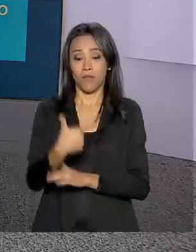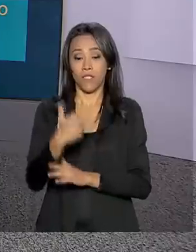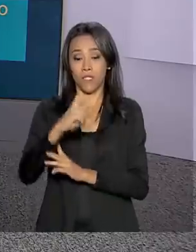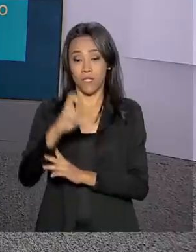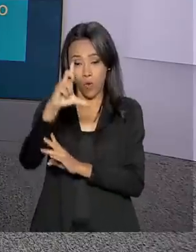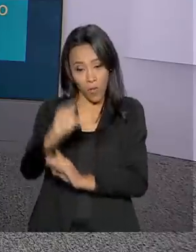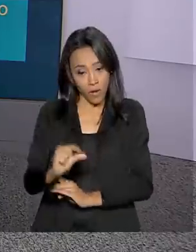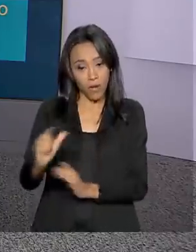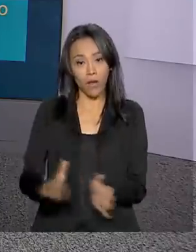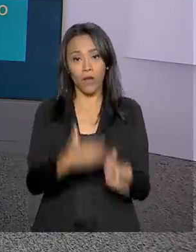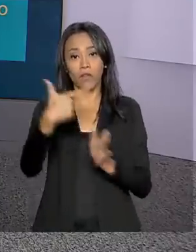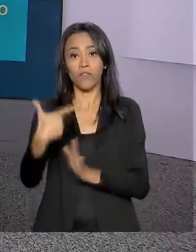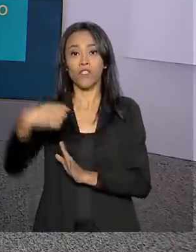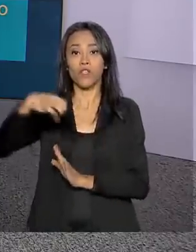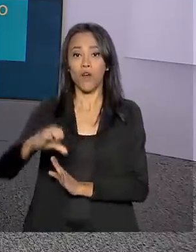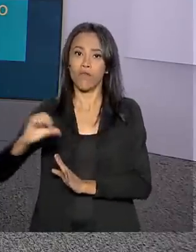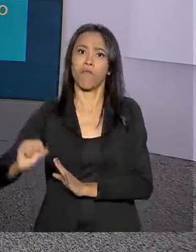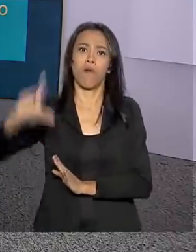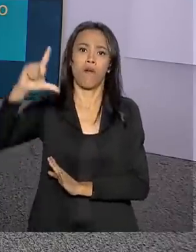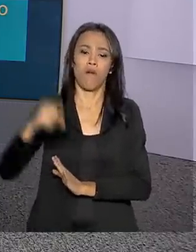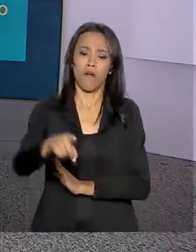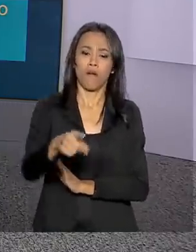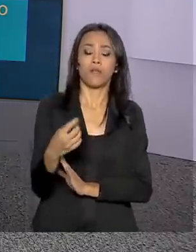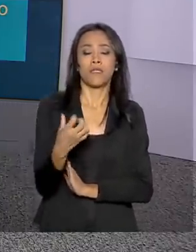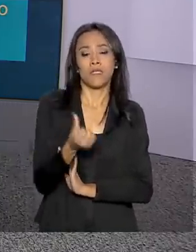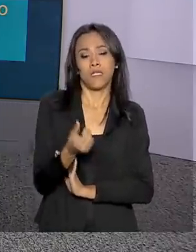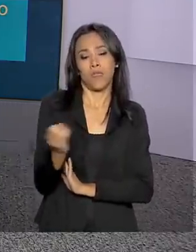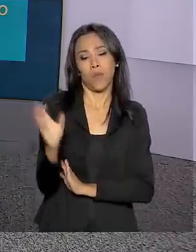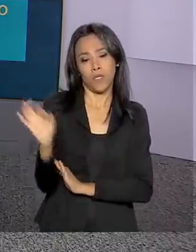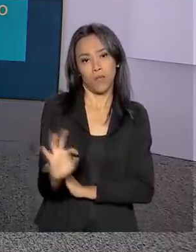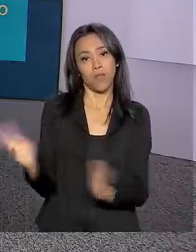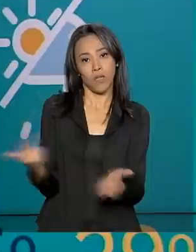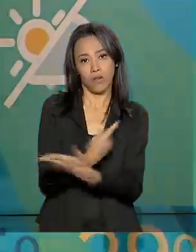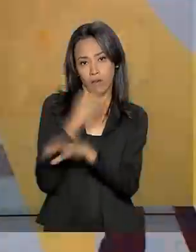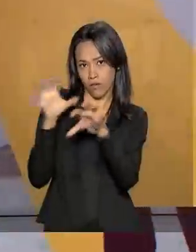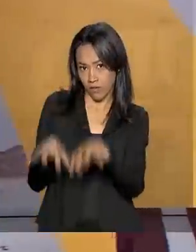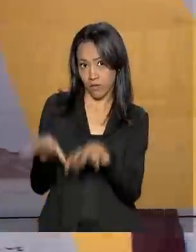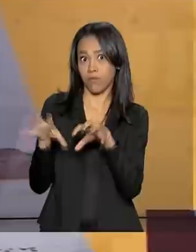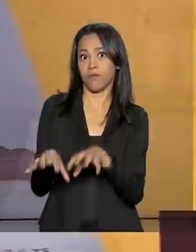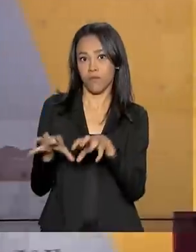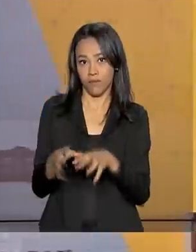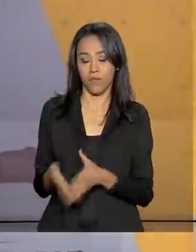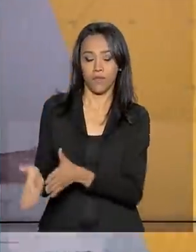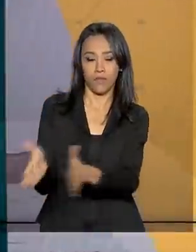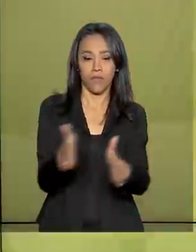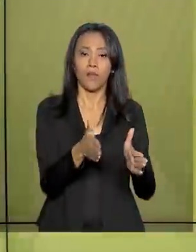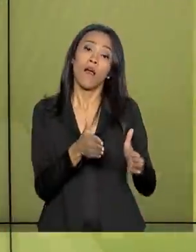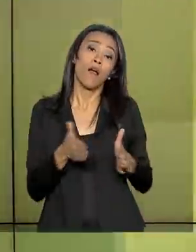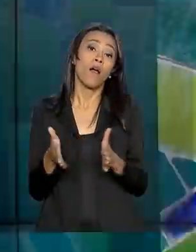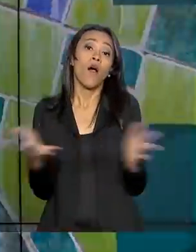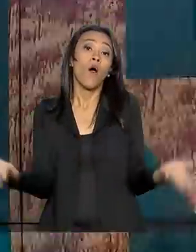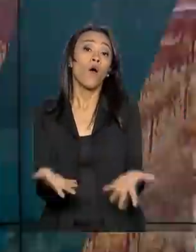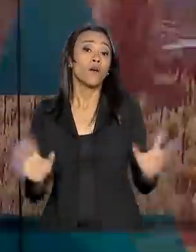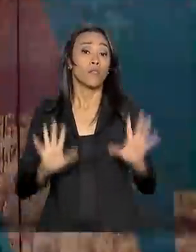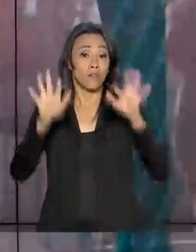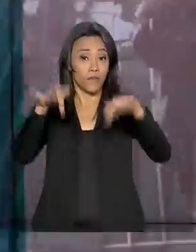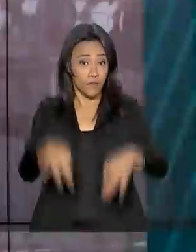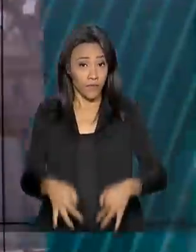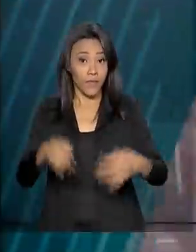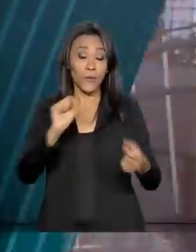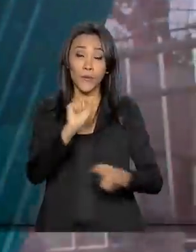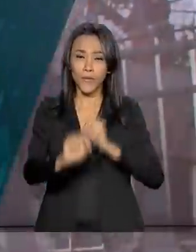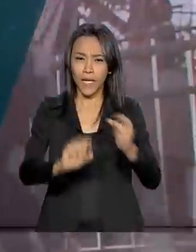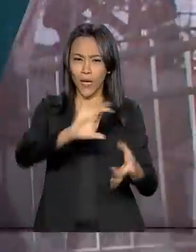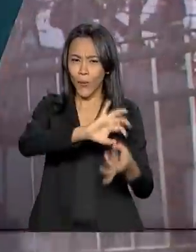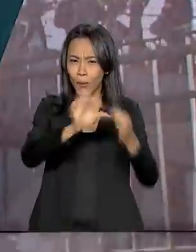e máxima de 29 graus, 60% de possibilidade de chuva. Terminam hoje as inscrições para a Olimpíada